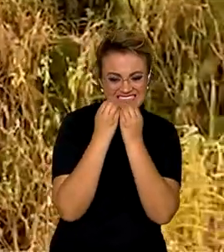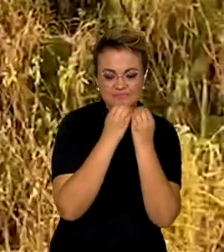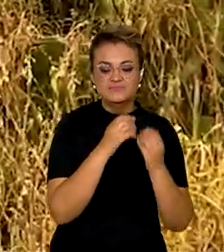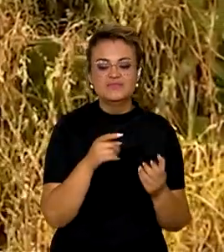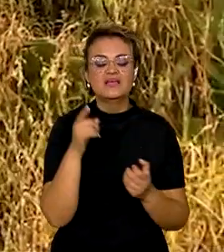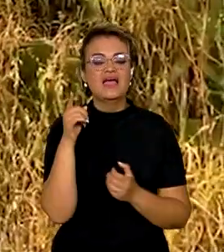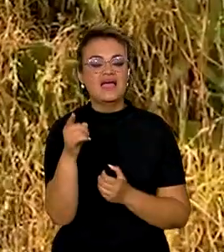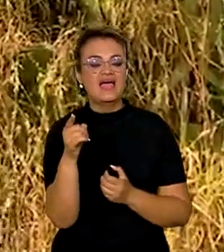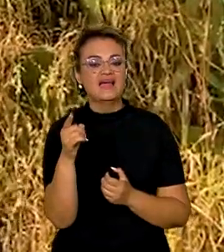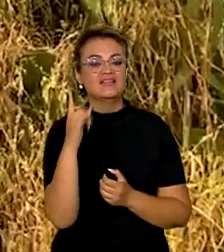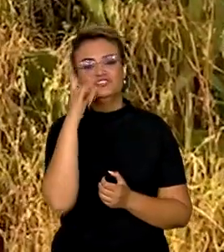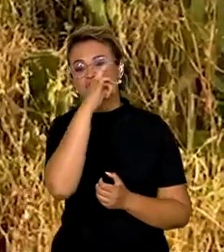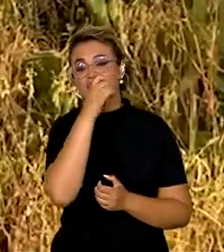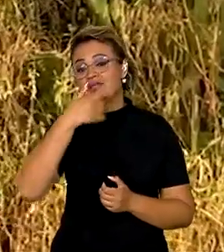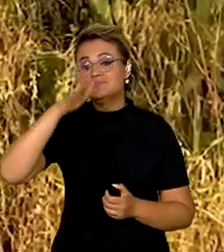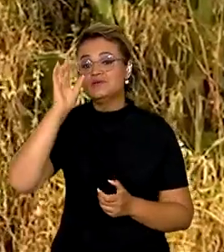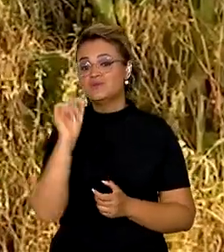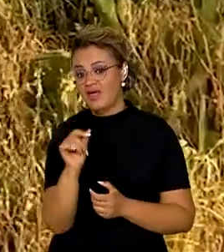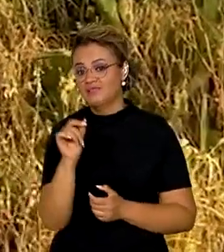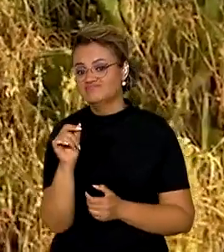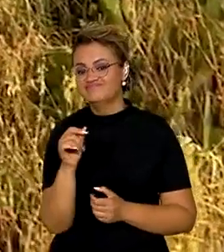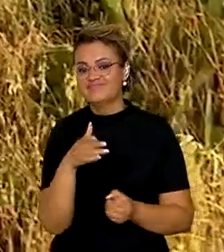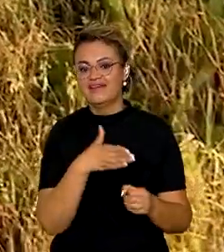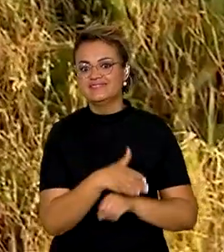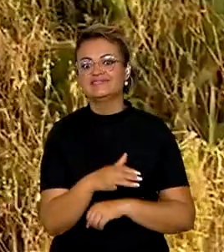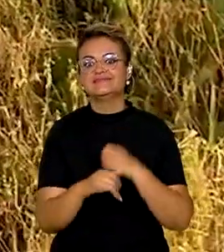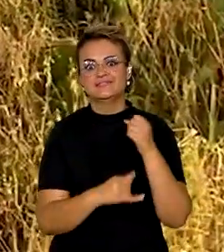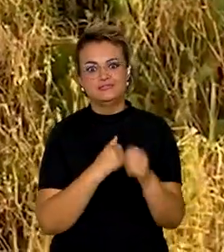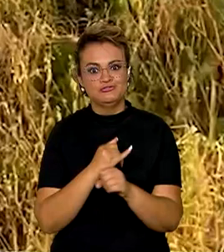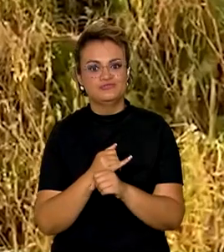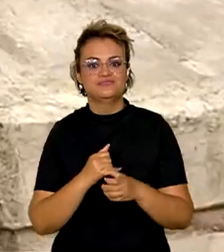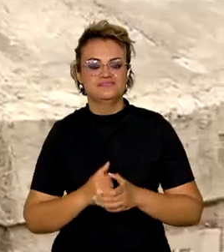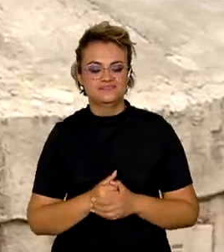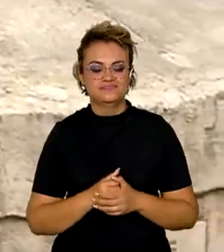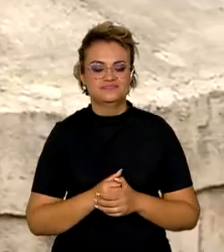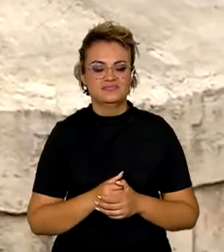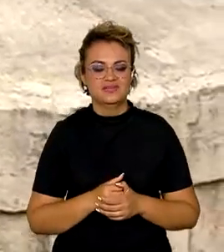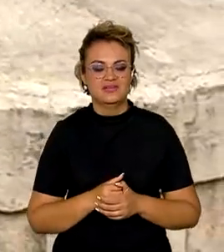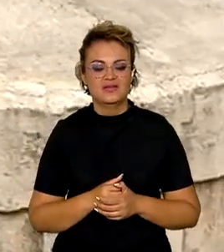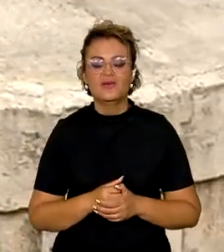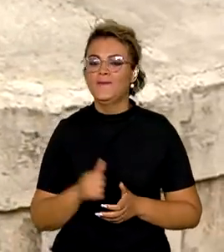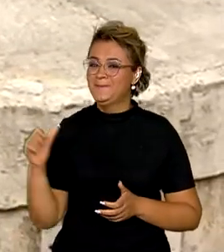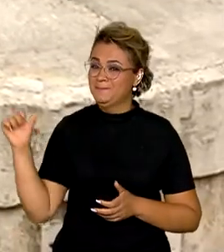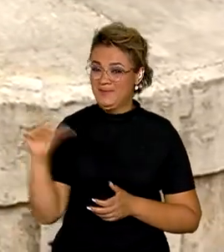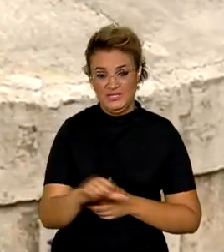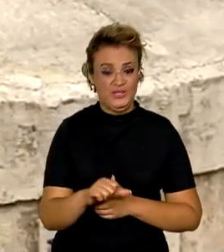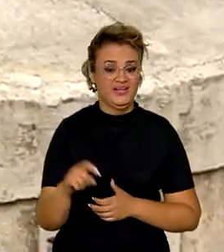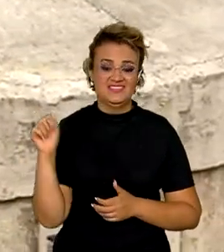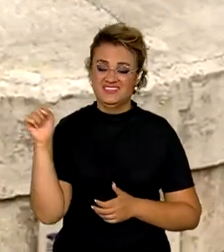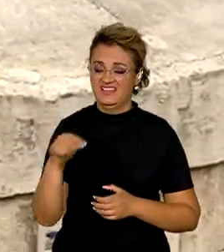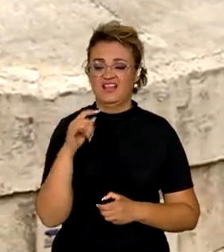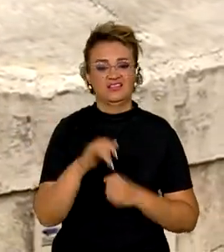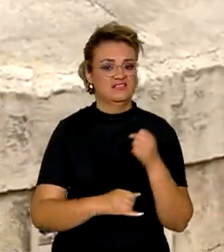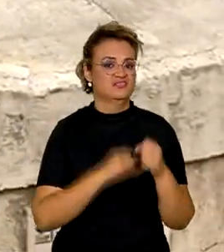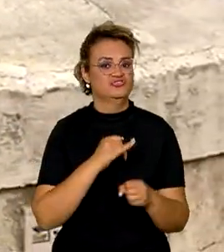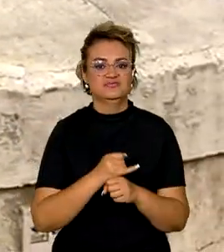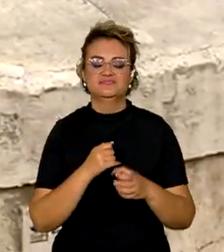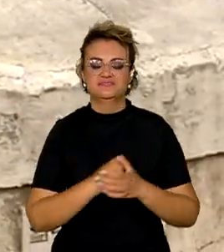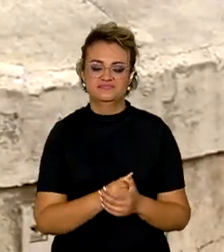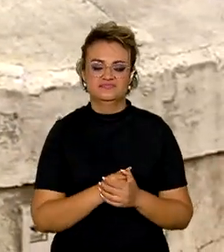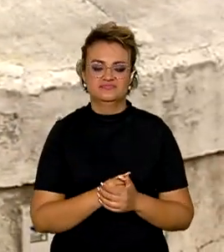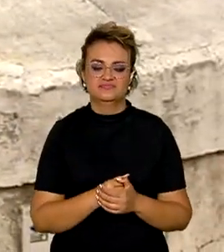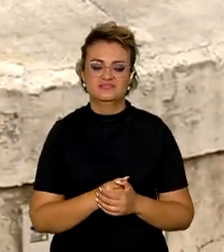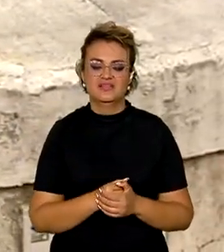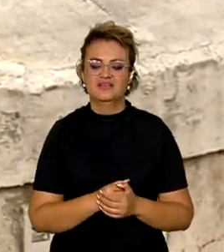qual a sua maior dificuldade? O acesso à internet. O mais ruim aqui é a internet, porque